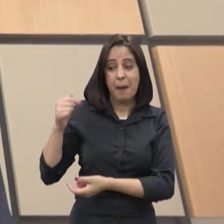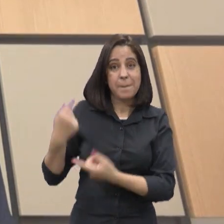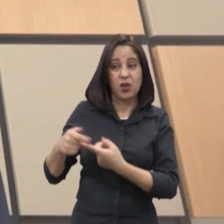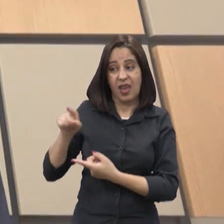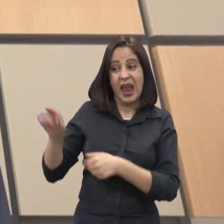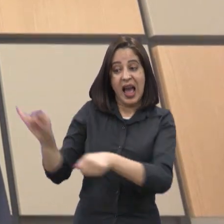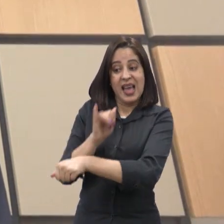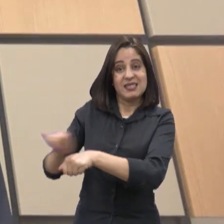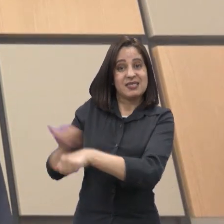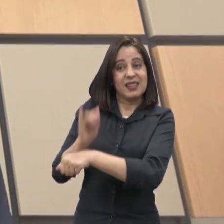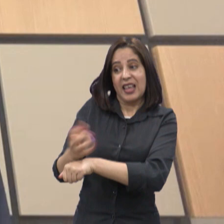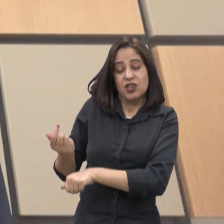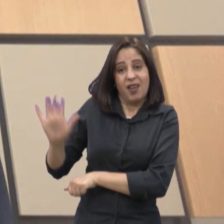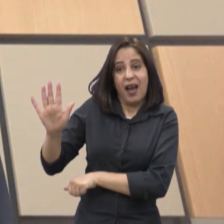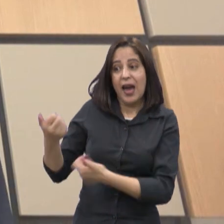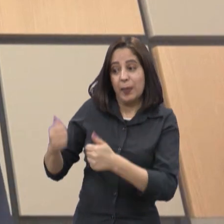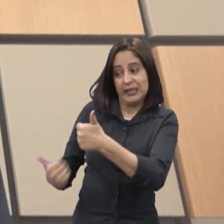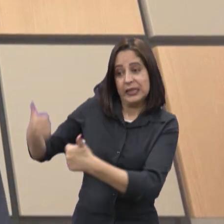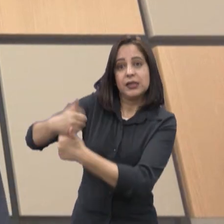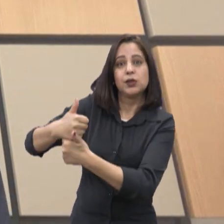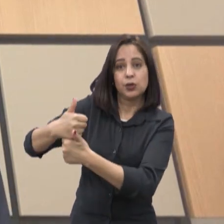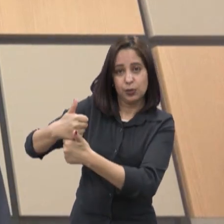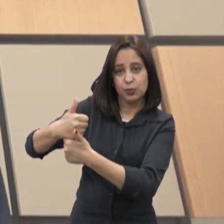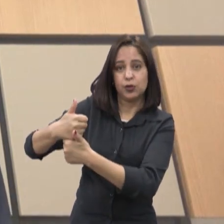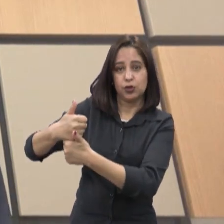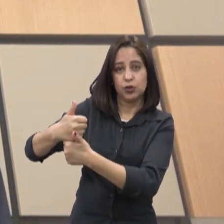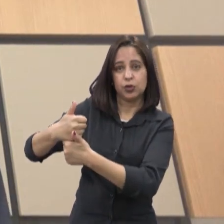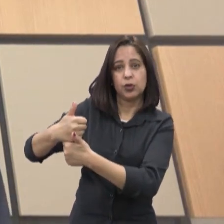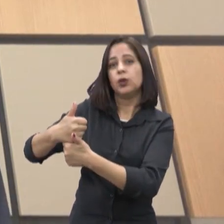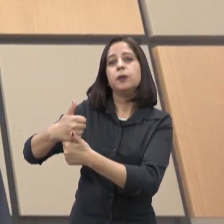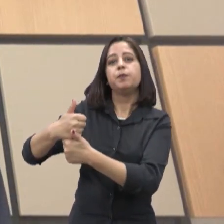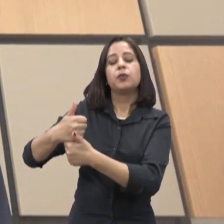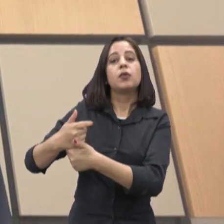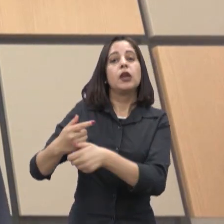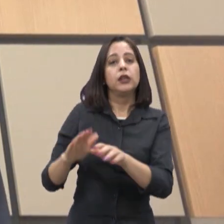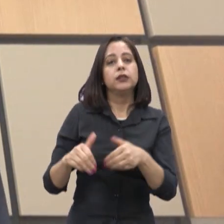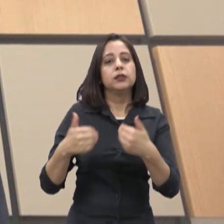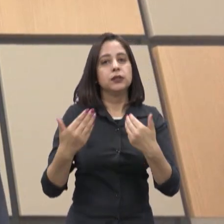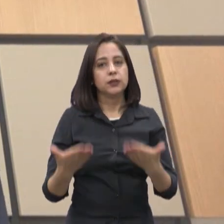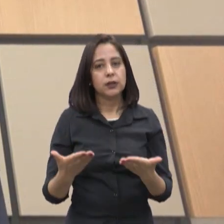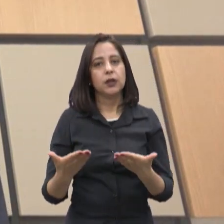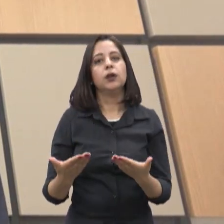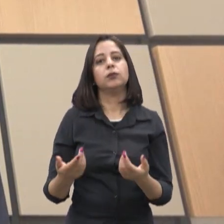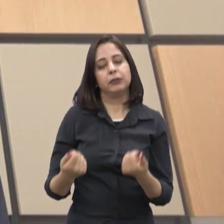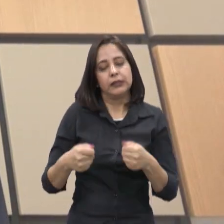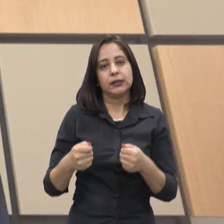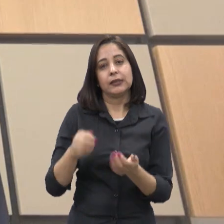necessário, né, mais do que em outros momentos, ter uma economia maior e um consumo mais recente.